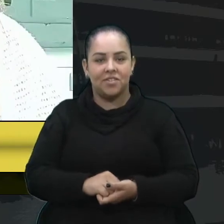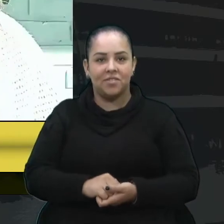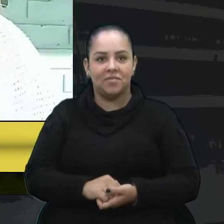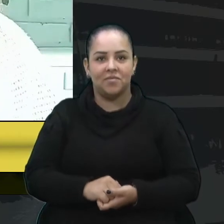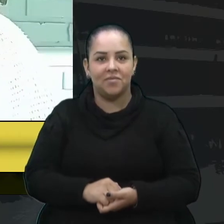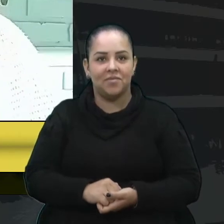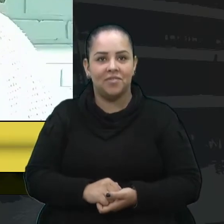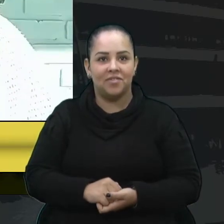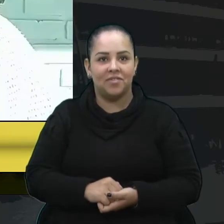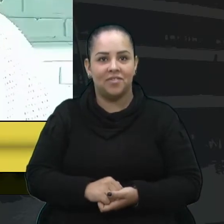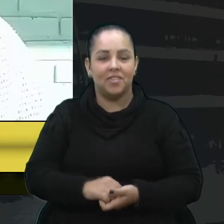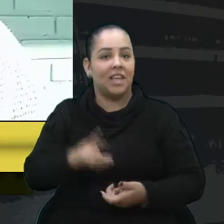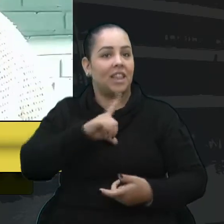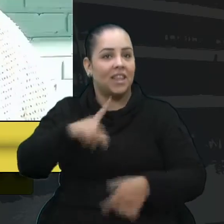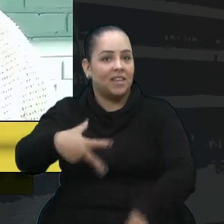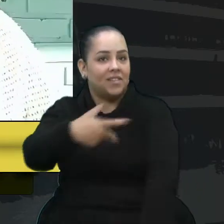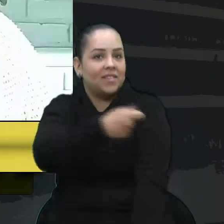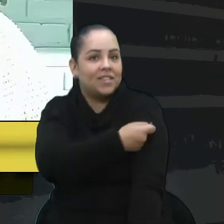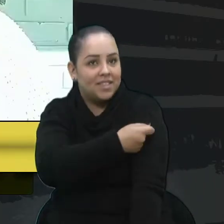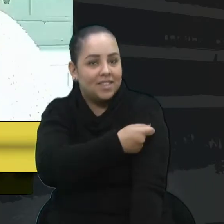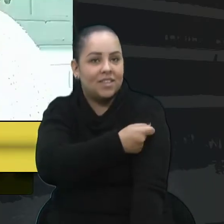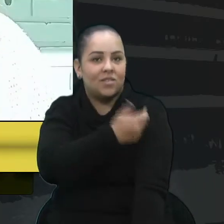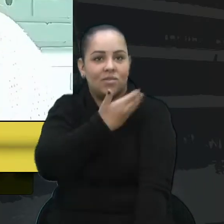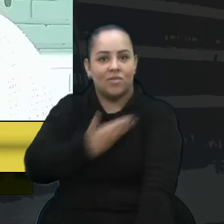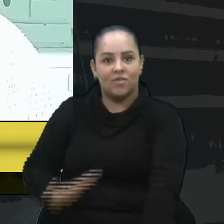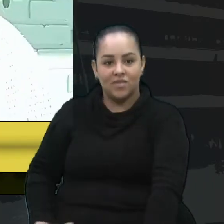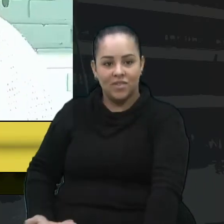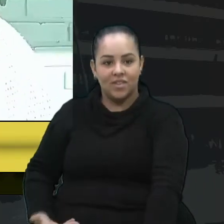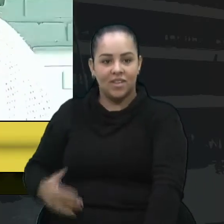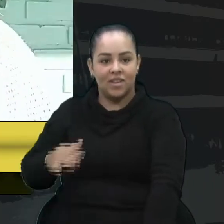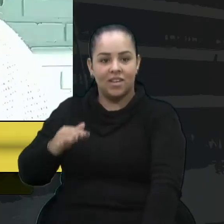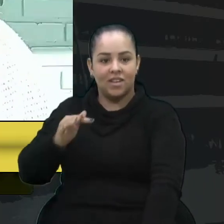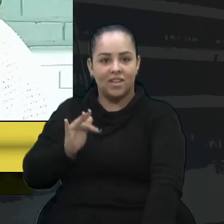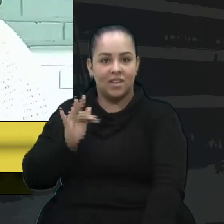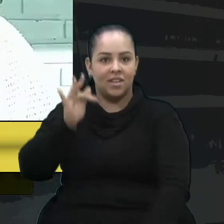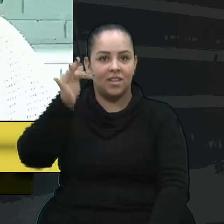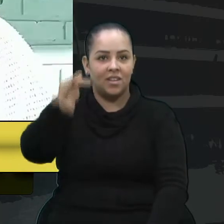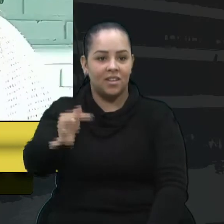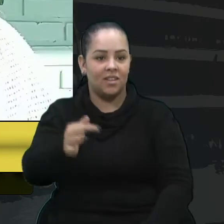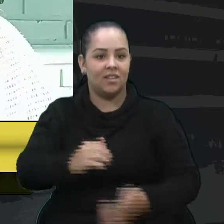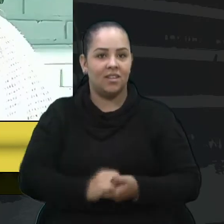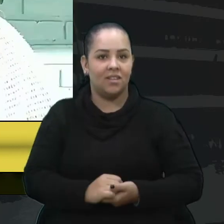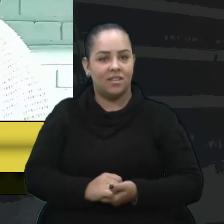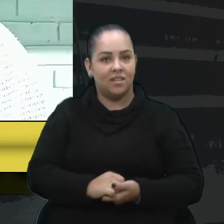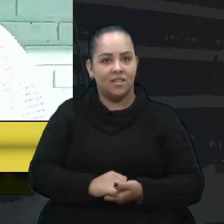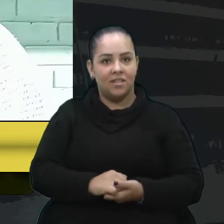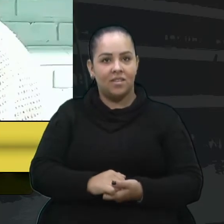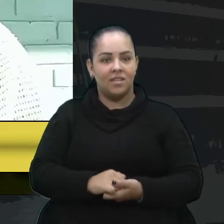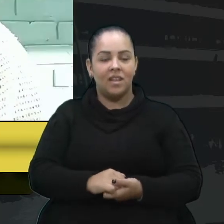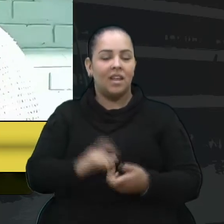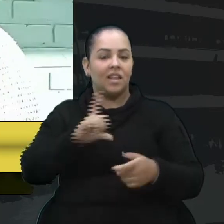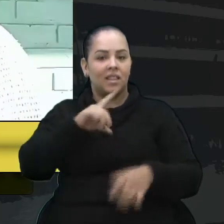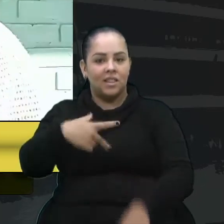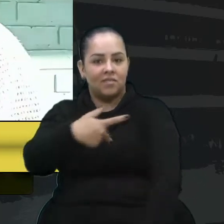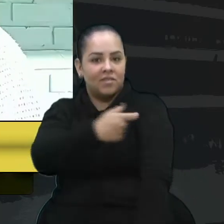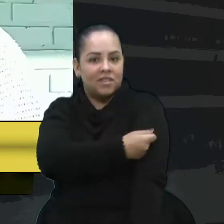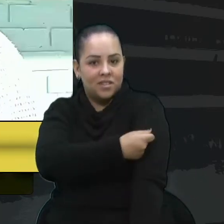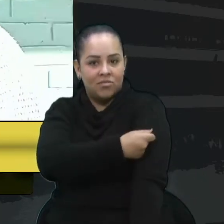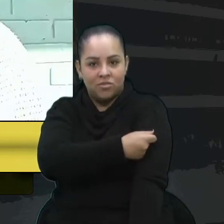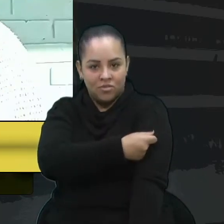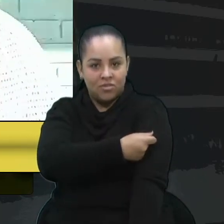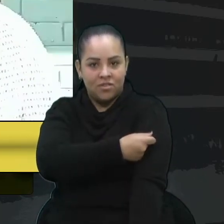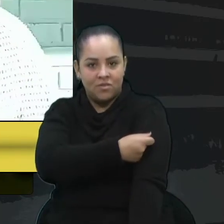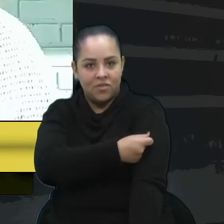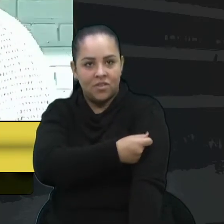mais vacina do governo federal, porque acho que a gente fica aqui discutindo, né? Vacinar, né? Quem primeiro?